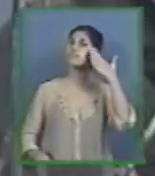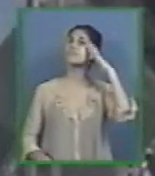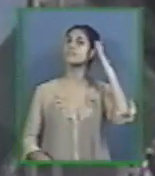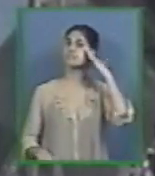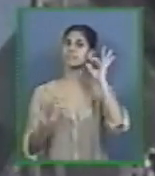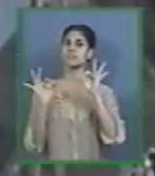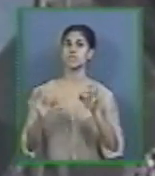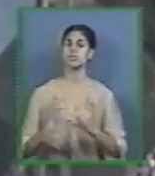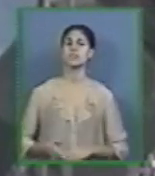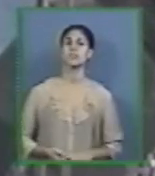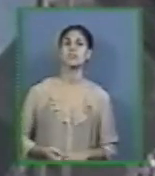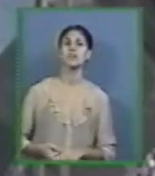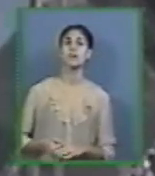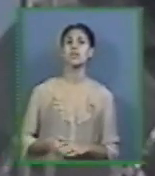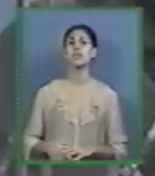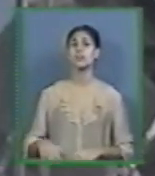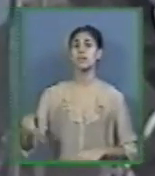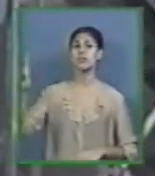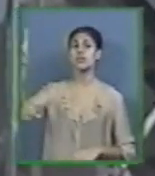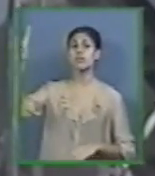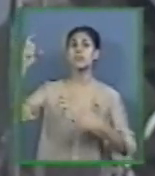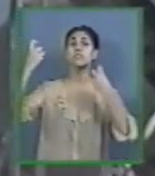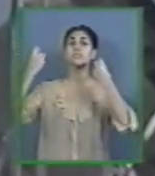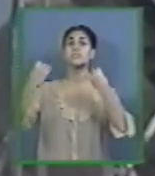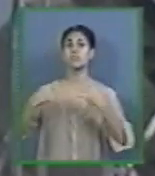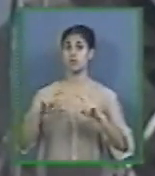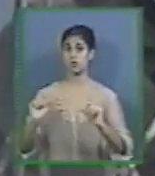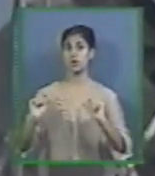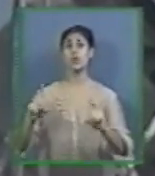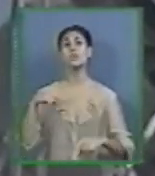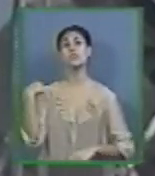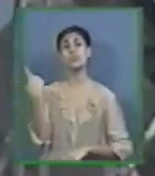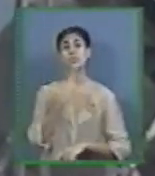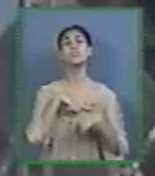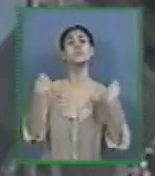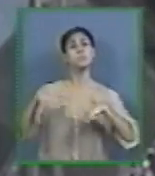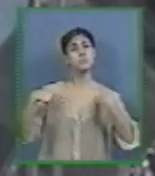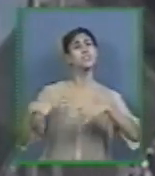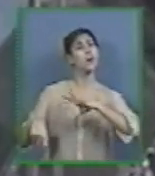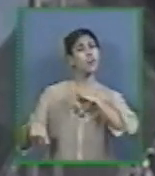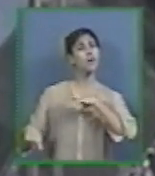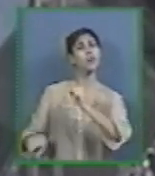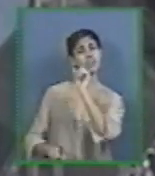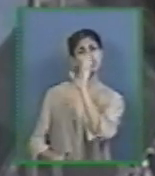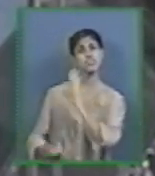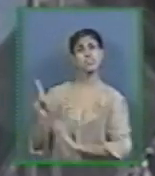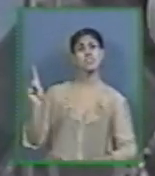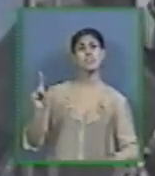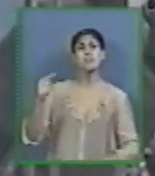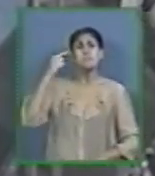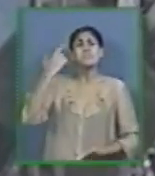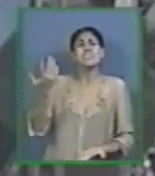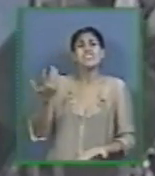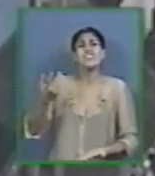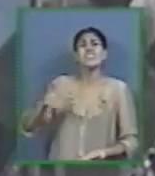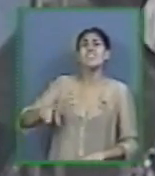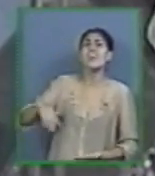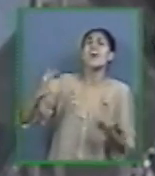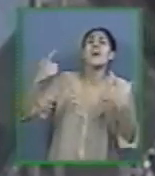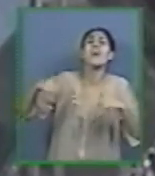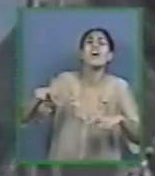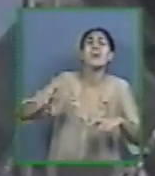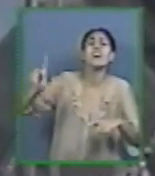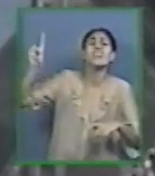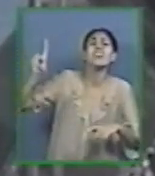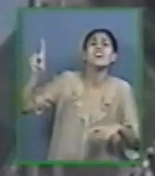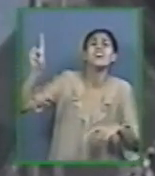que nós devemos questionar Espera aí, onde é que está